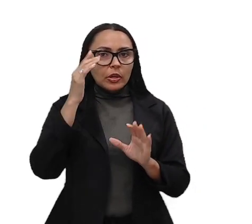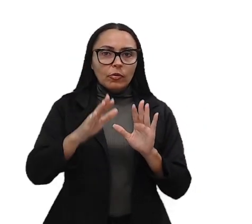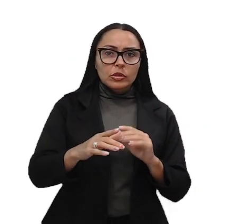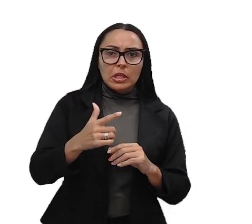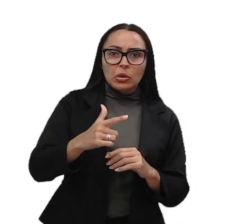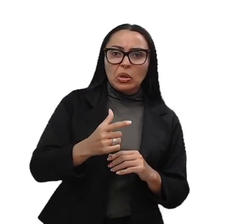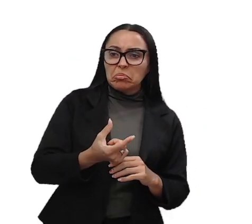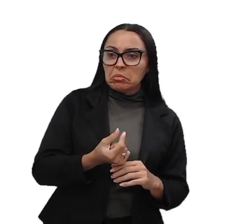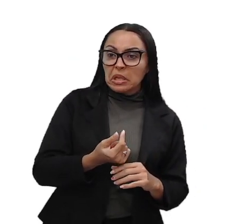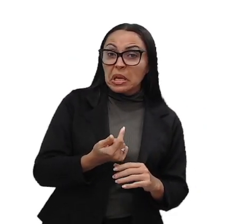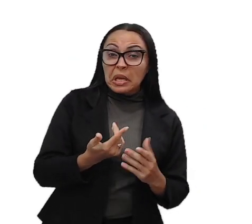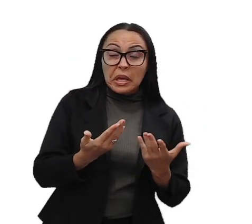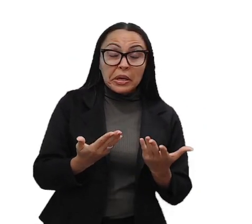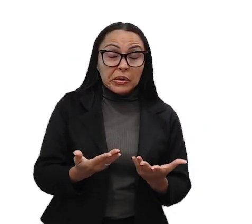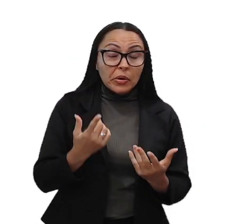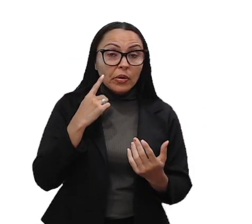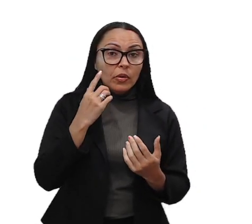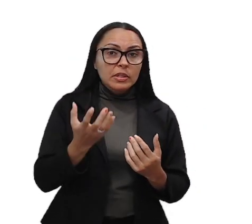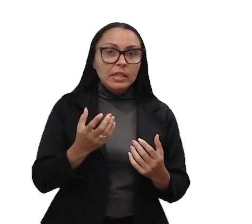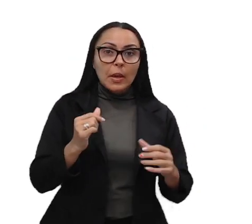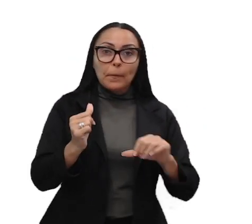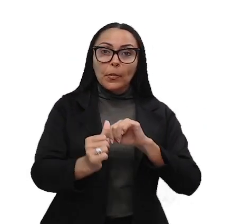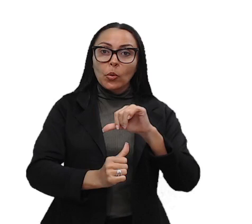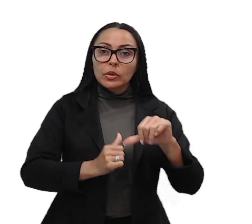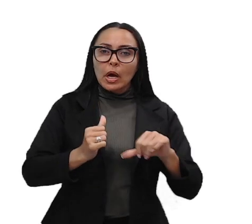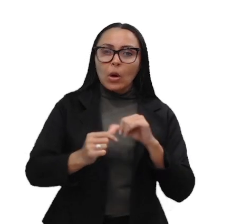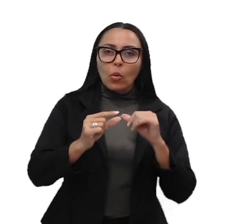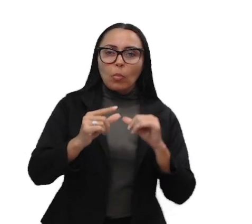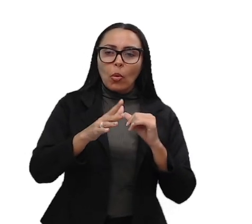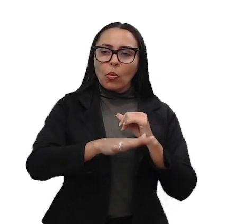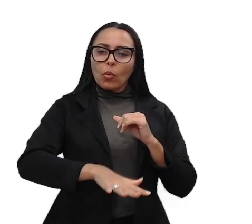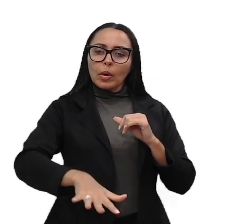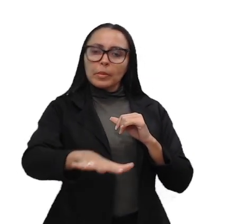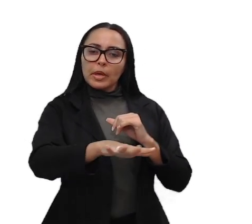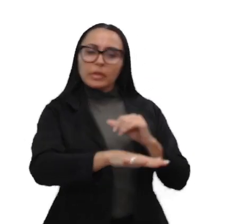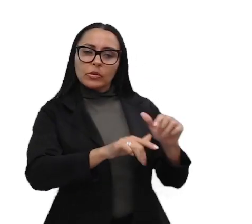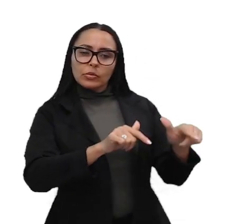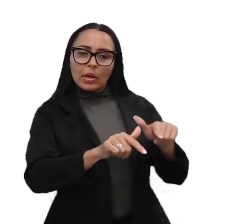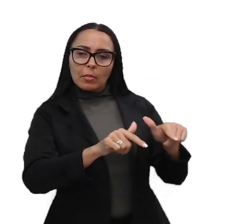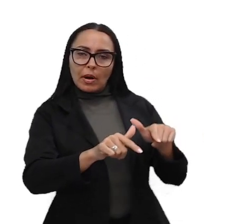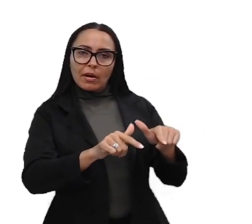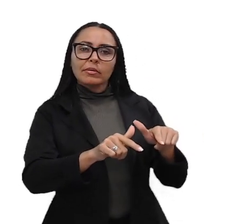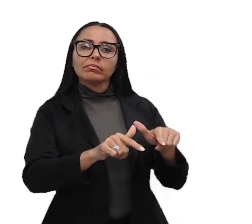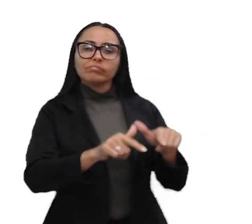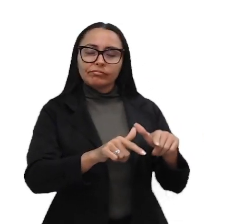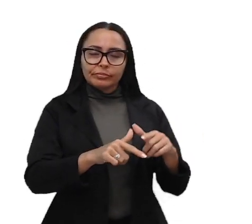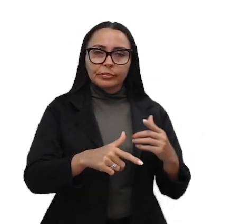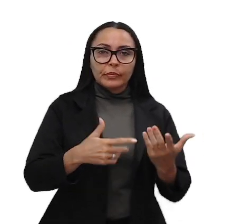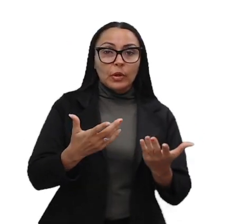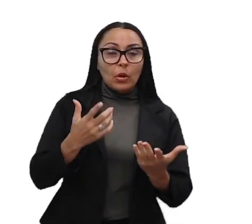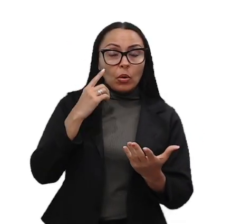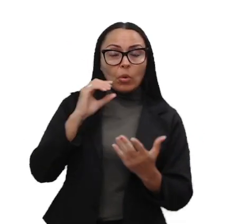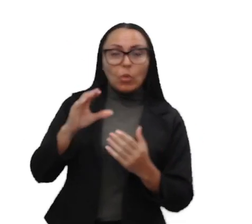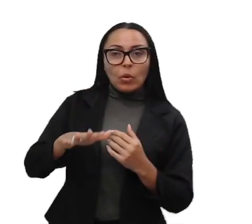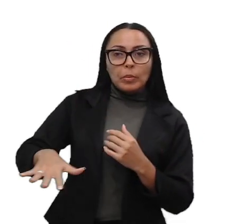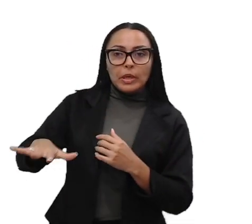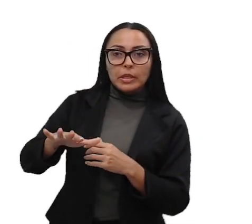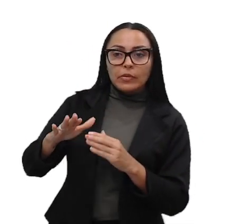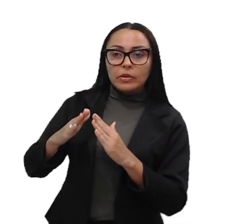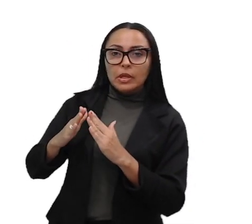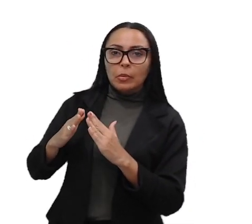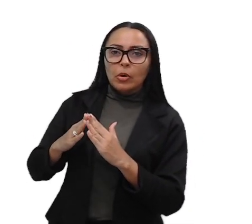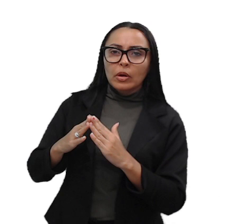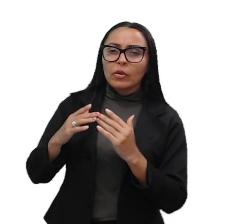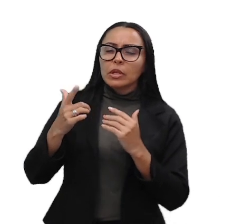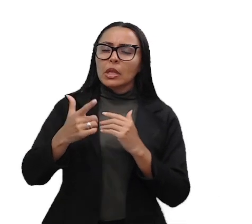muito dinheiro, que você está querendo mudar um pouco o ambiente que você trabalha, ou o ambiente que você mora e você